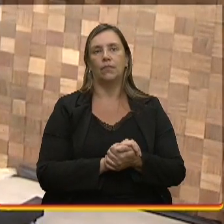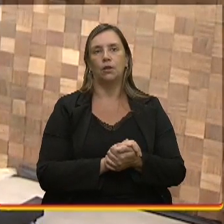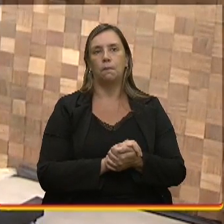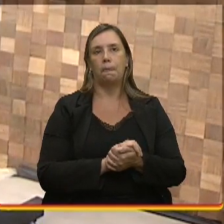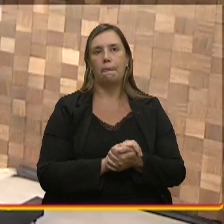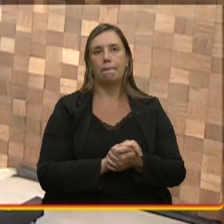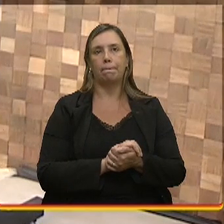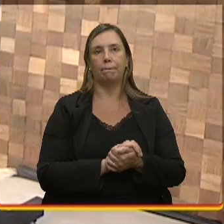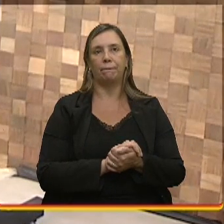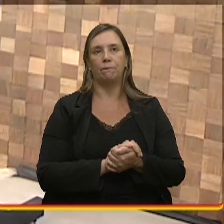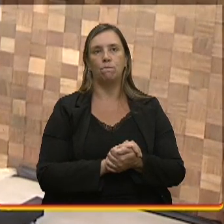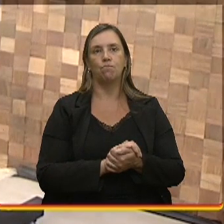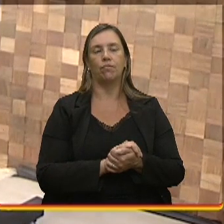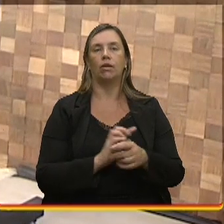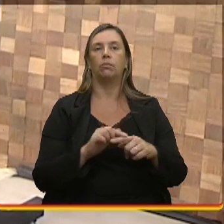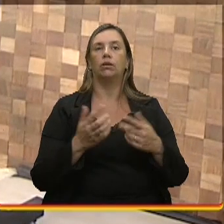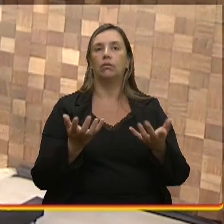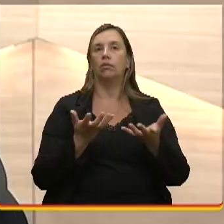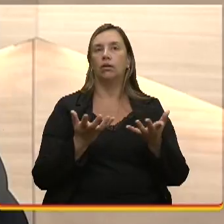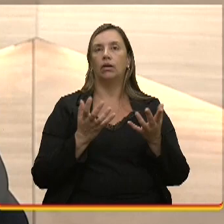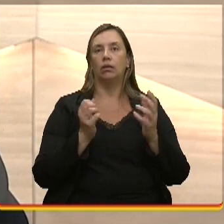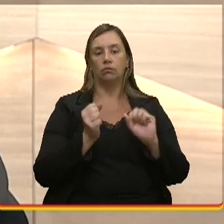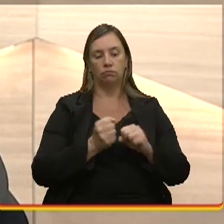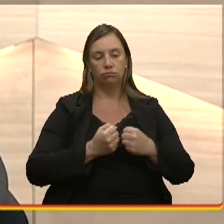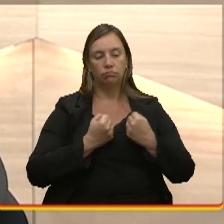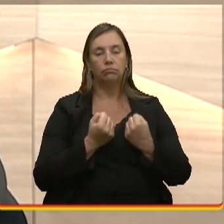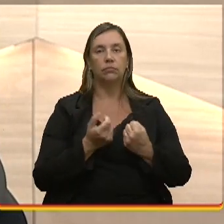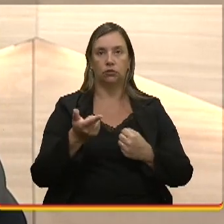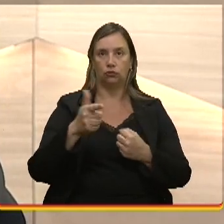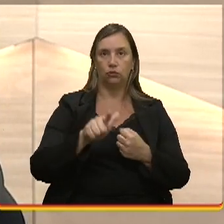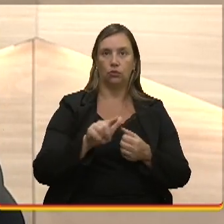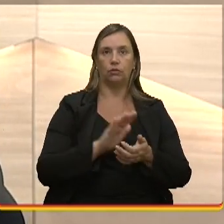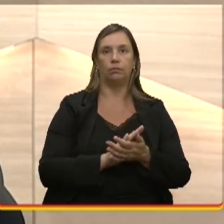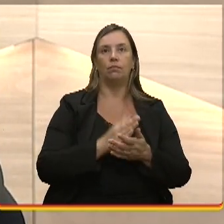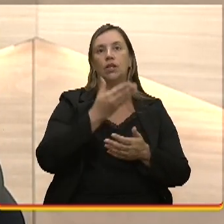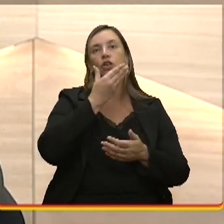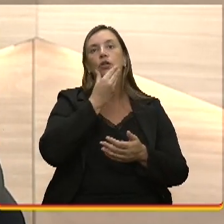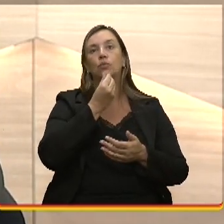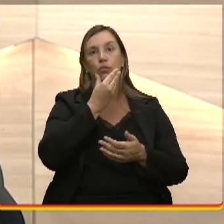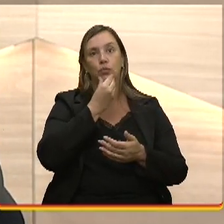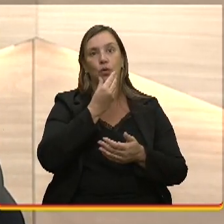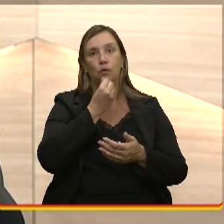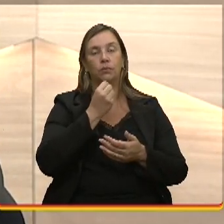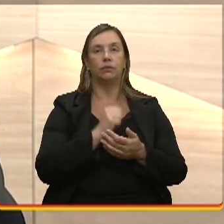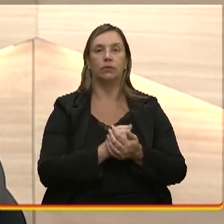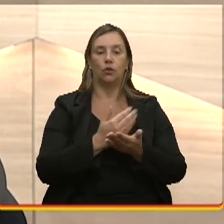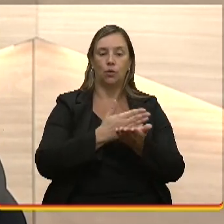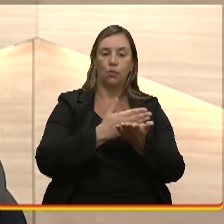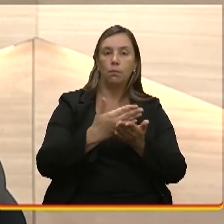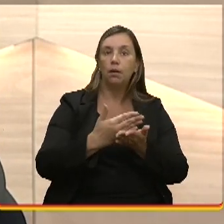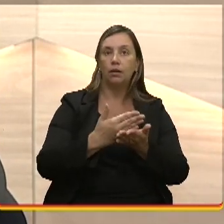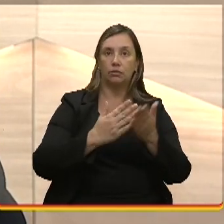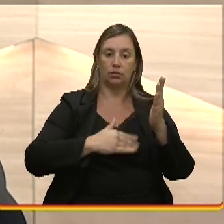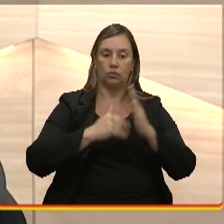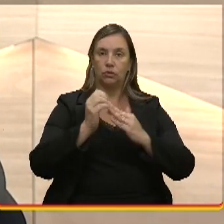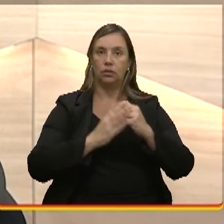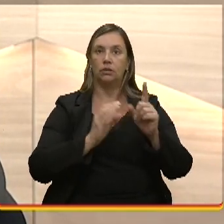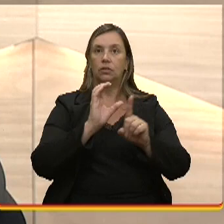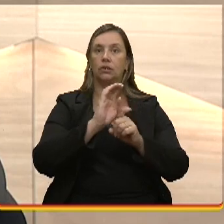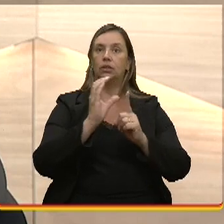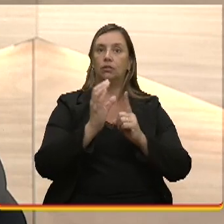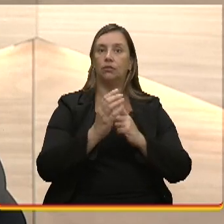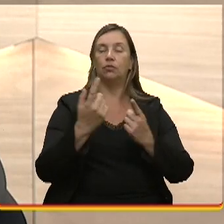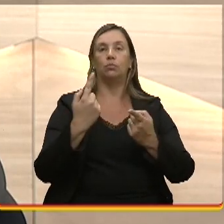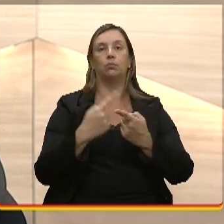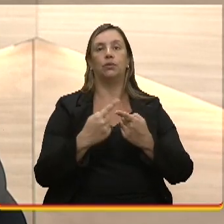Até gostaria de reforçar aqui que os homens acabam ingressando nesse ramo da construção civil muitas vezes por falta de